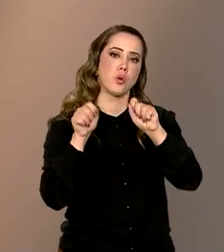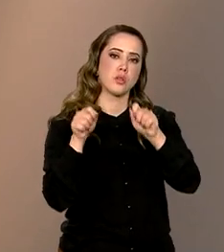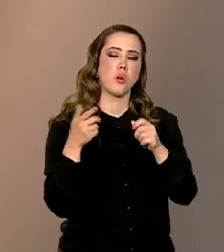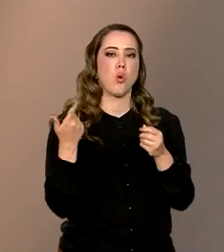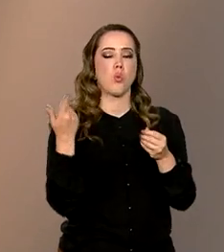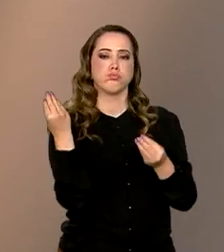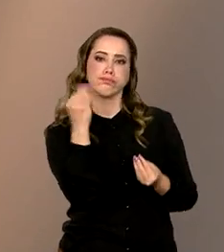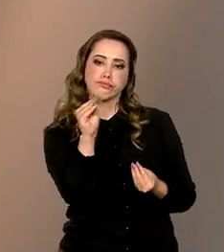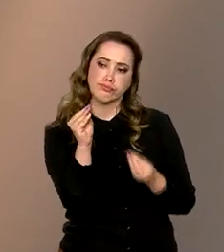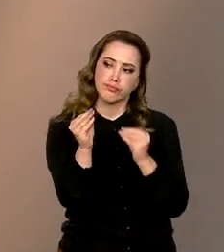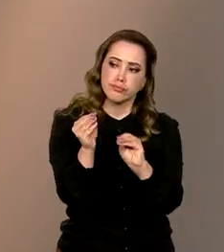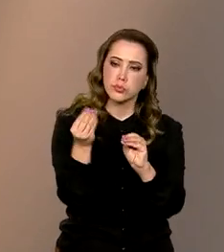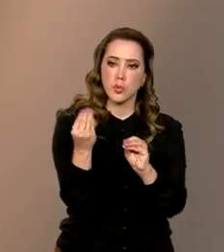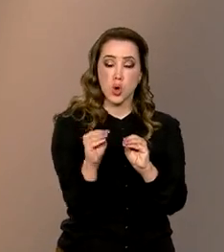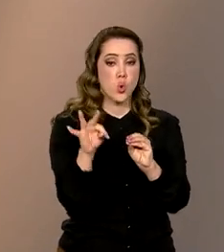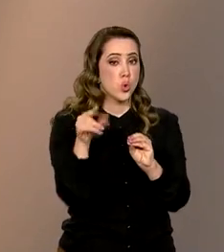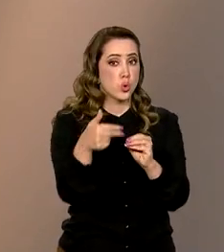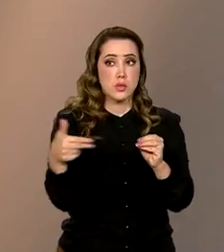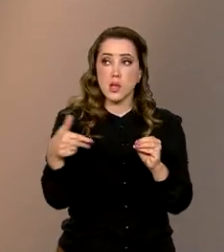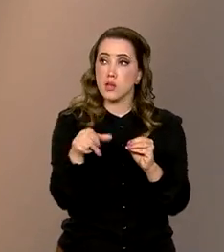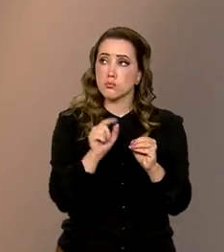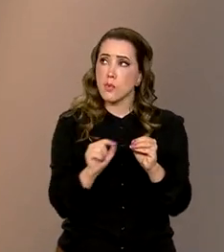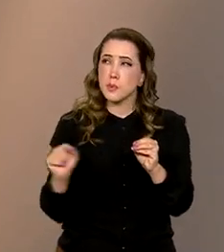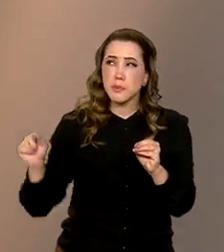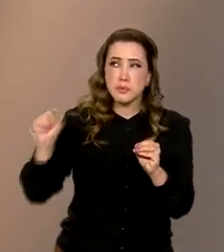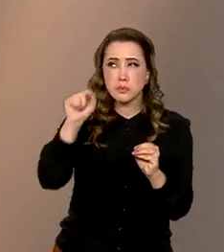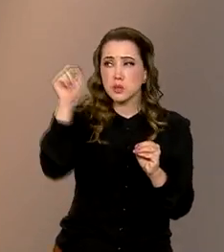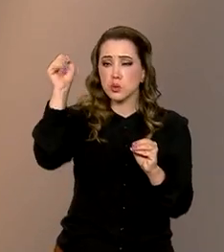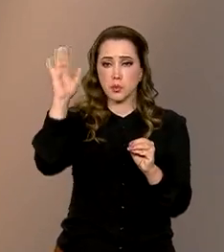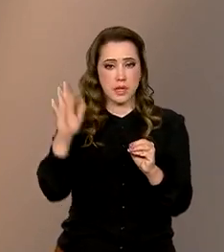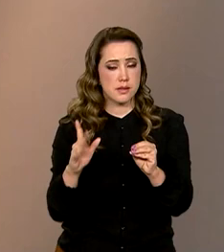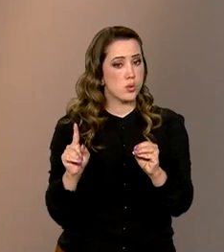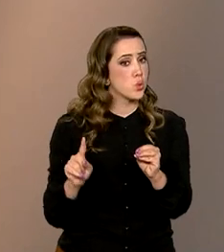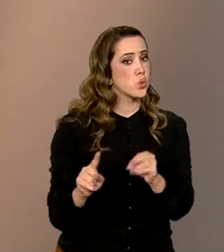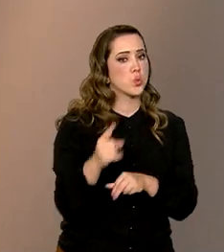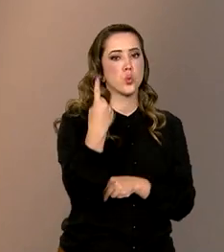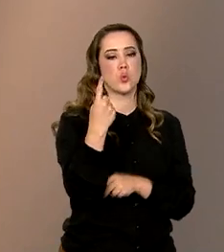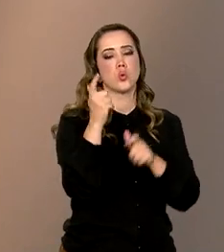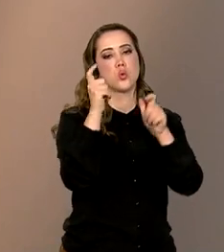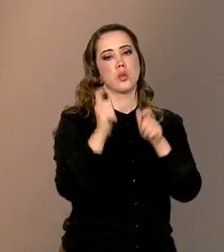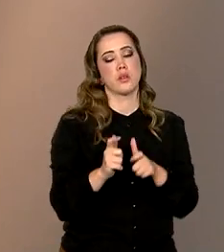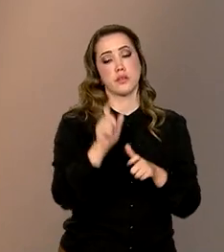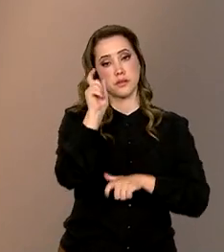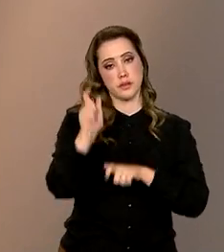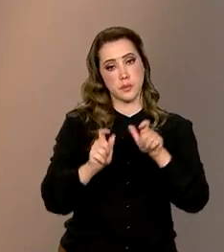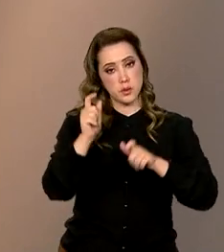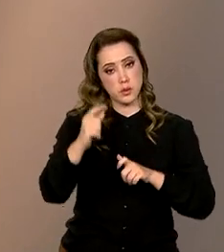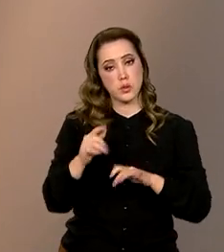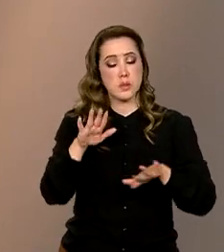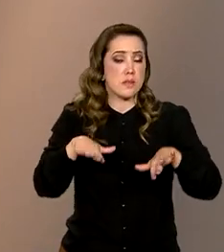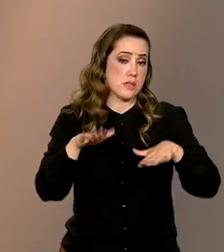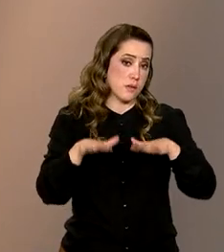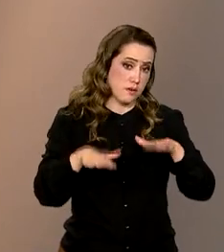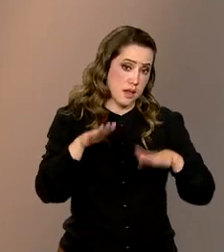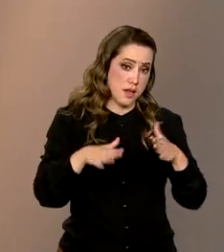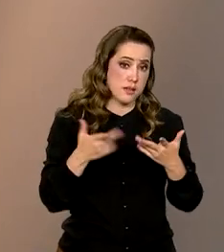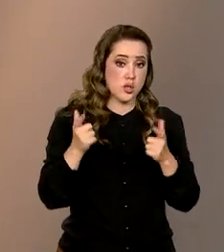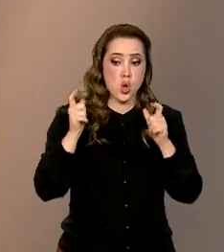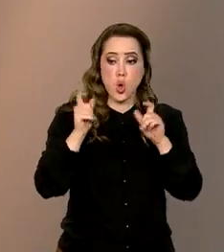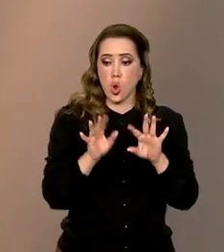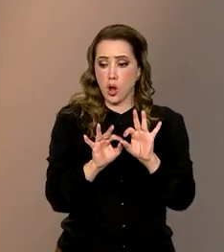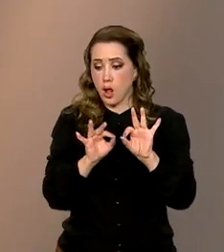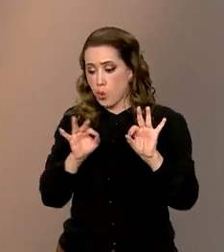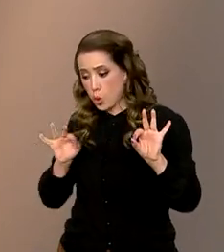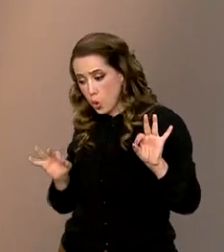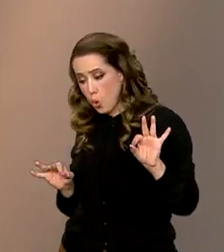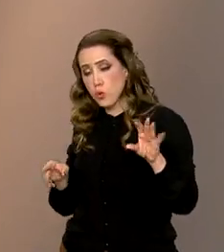concentrar todo esse acervo digital de museus num único lugar, e que as pessoas que, porventura, estejam em locais que